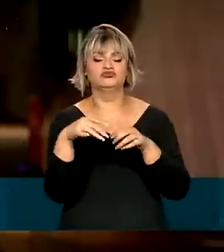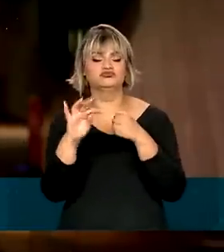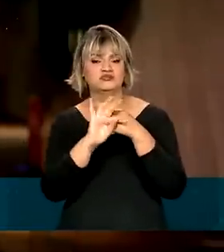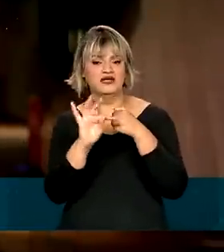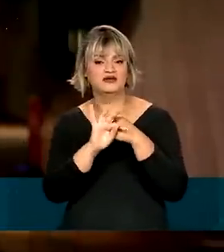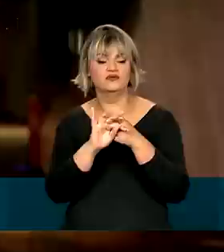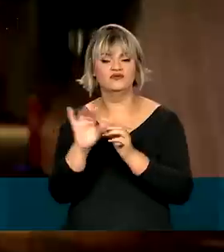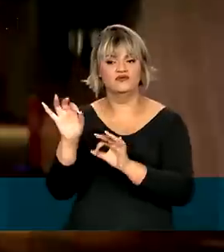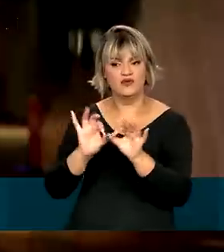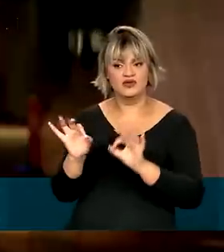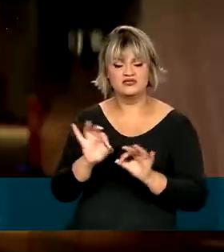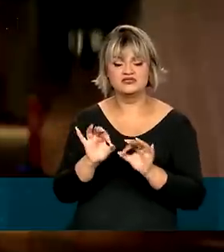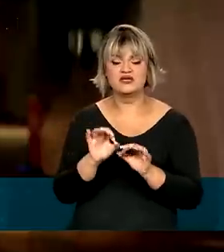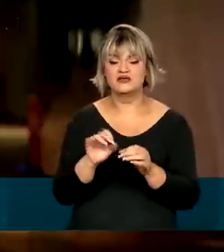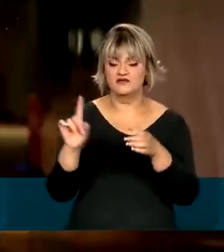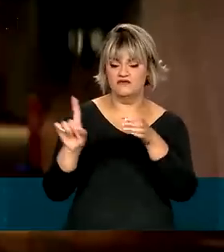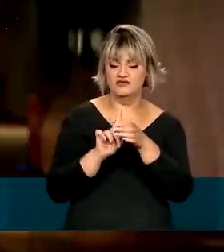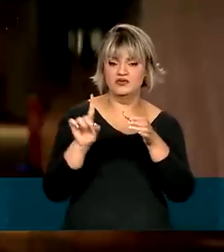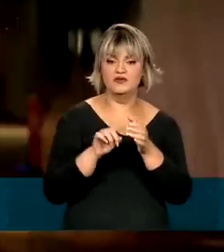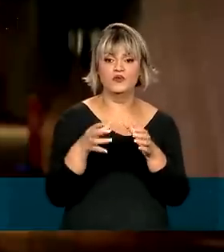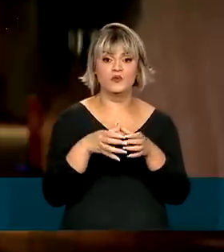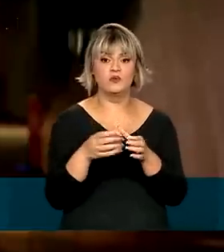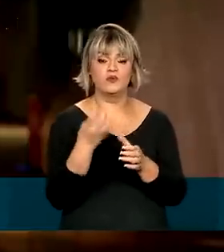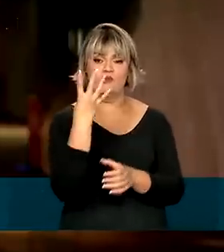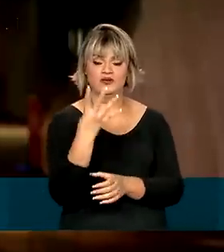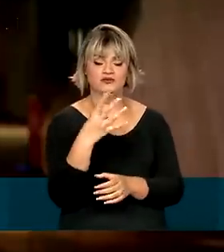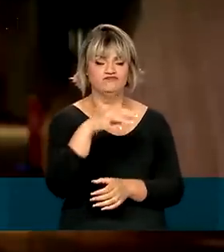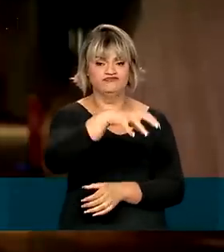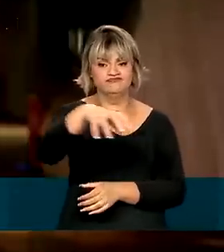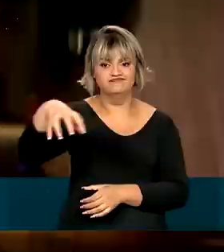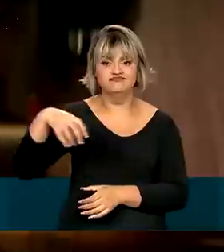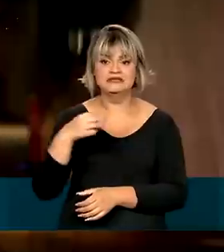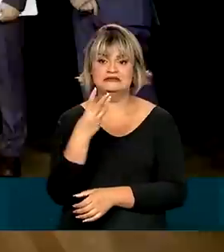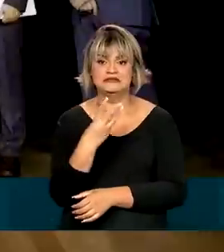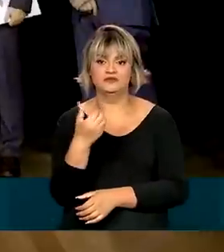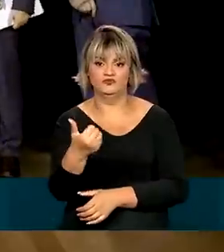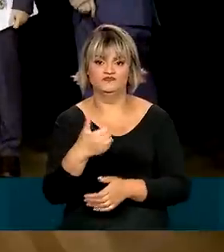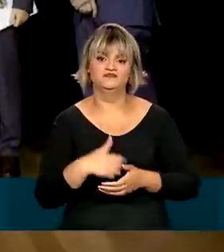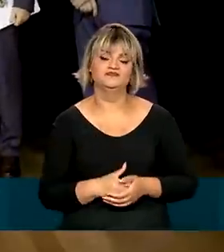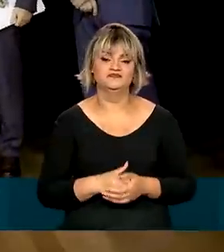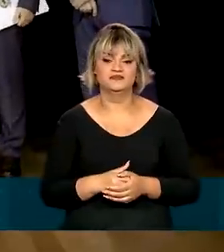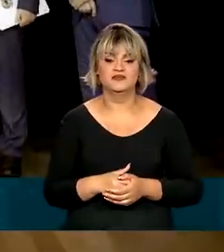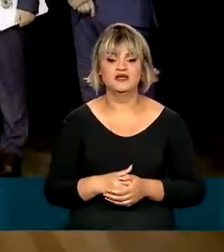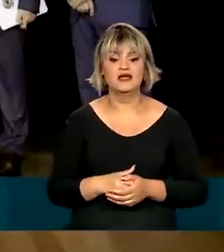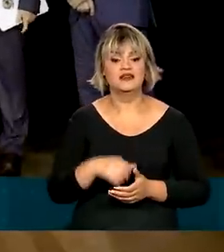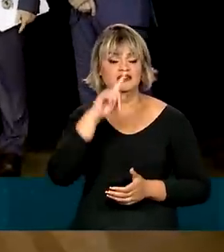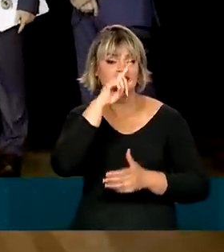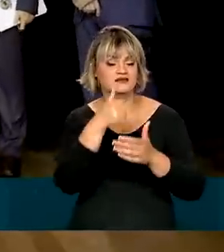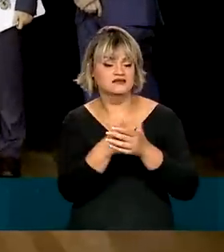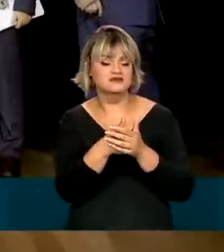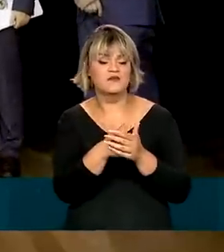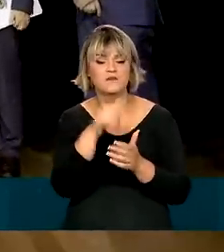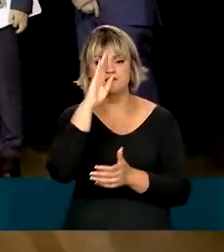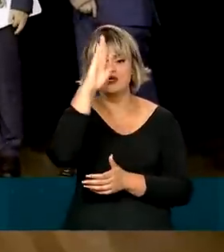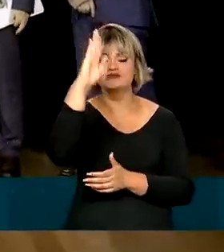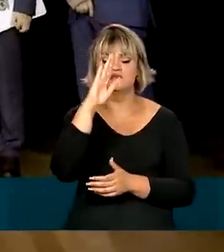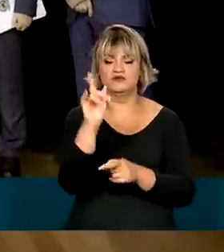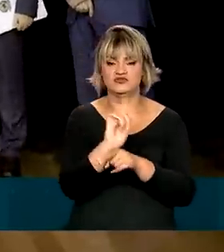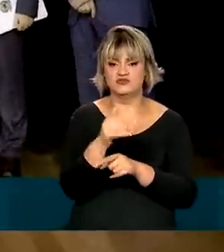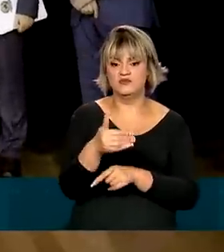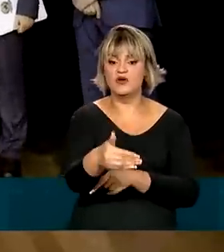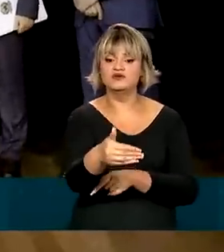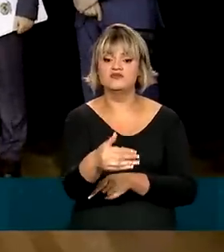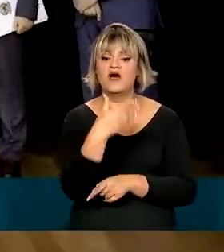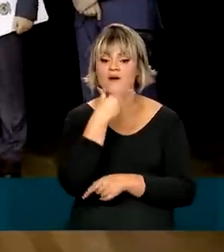Mercadante, com até quatro integrantes em cada um dos 31 grupos. Sobre as medidas que serão prioridade na próxima gestão,